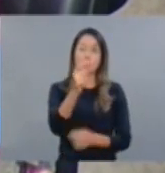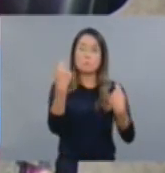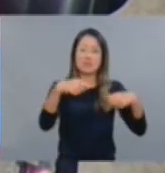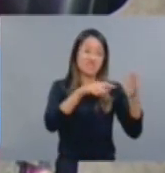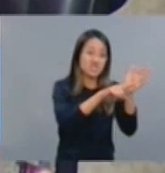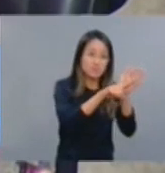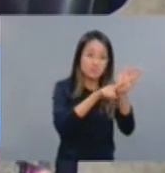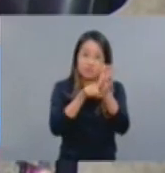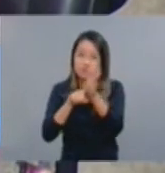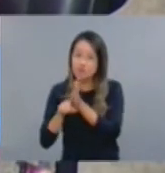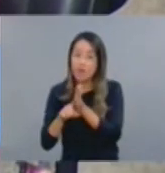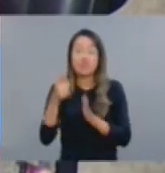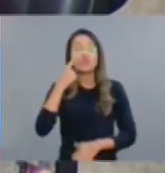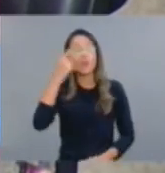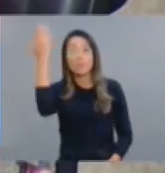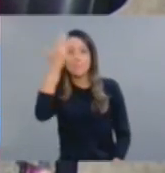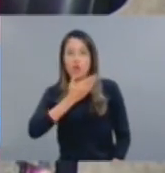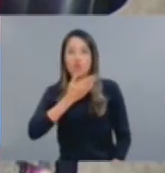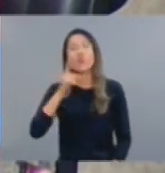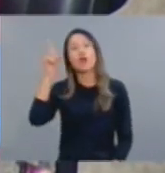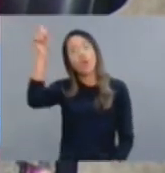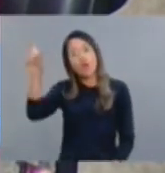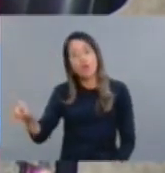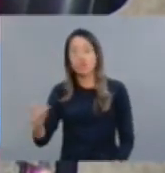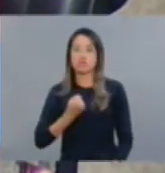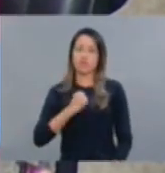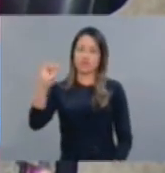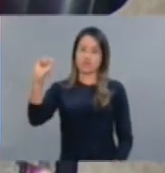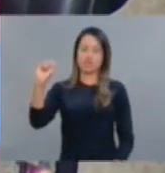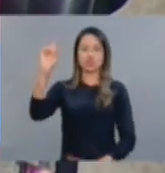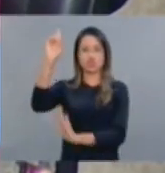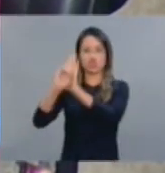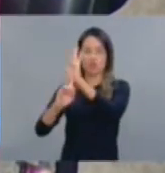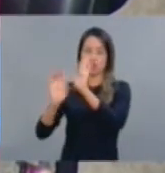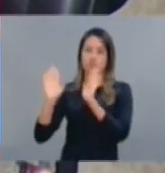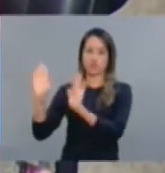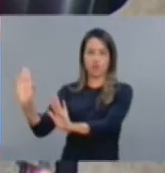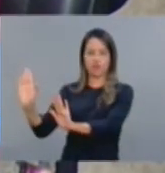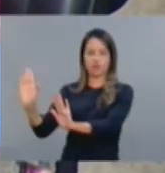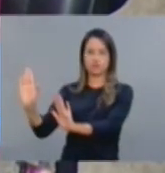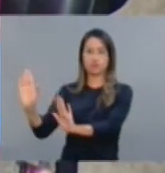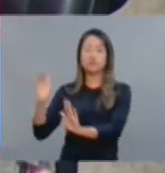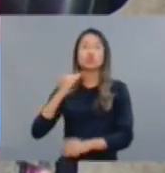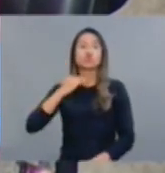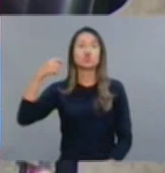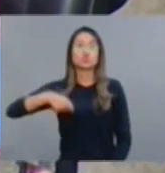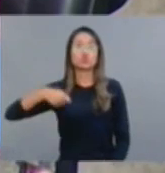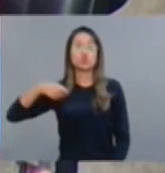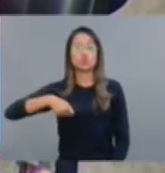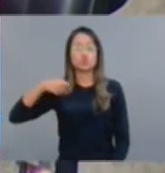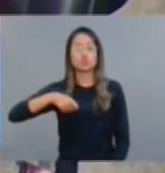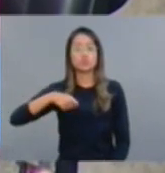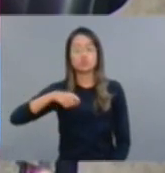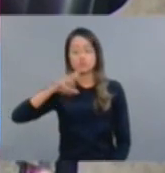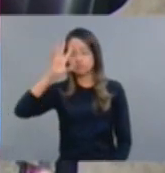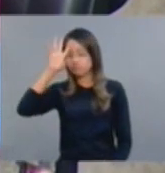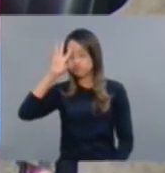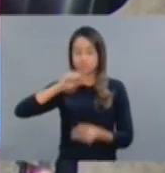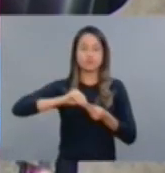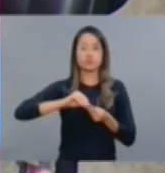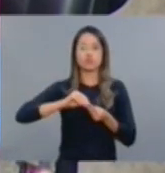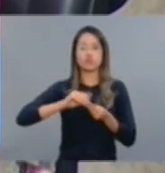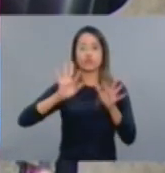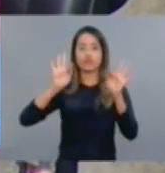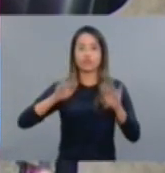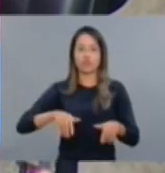se dê o amplo direito de defesa, e antes que um tribunal dê a sua sentença final, constitui um perigoso